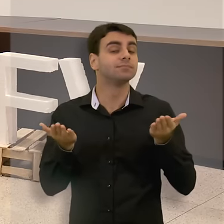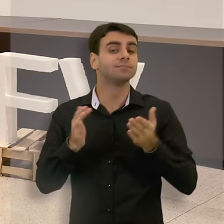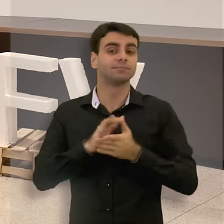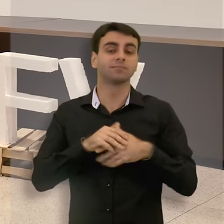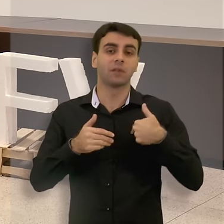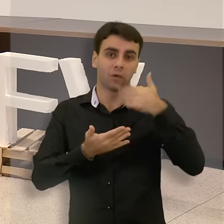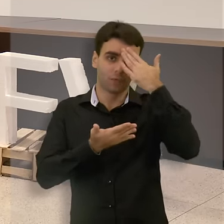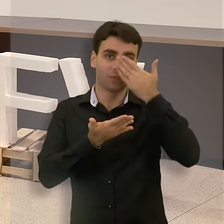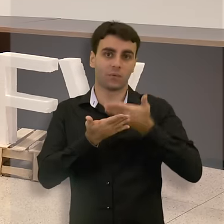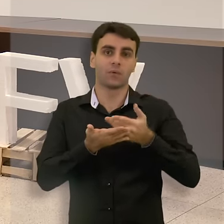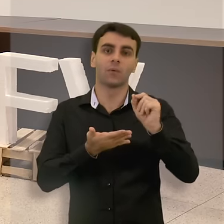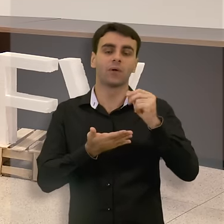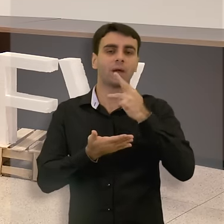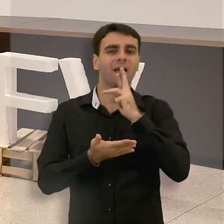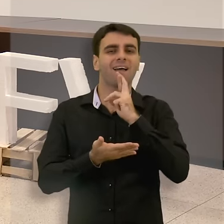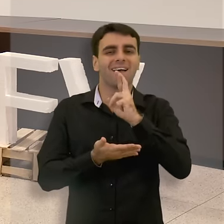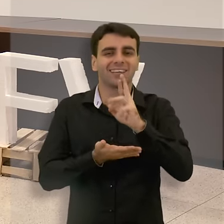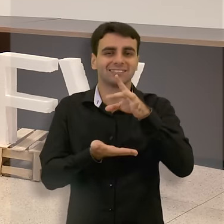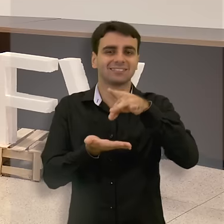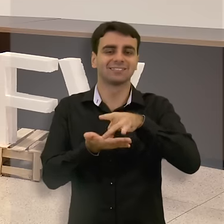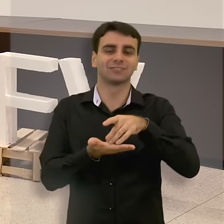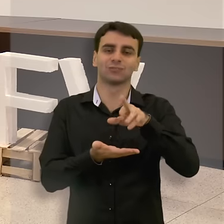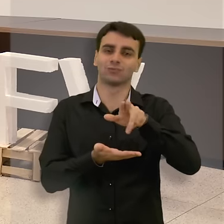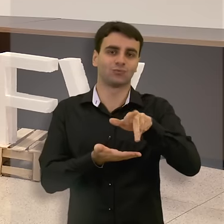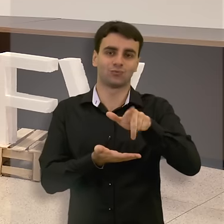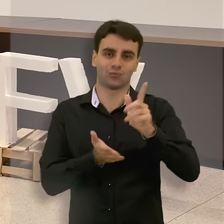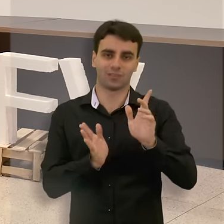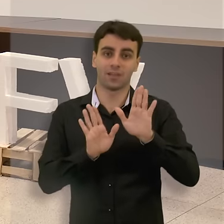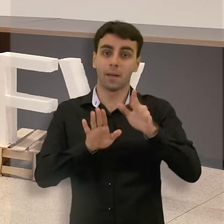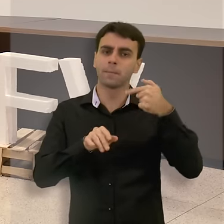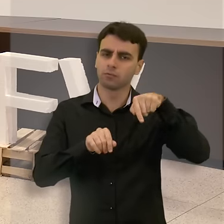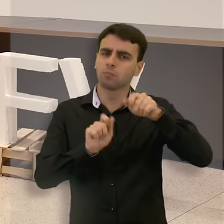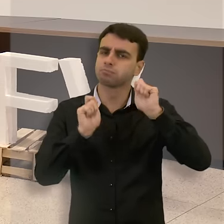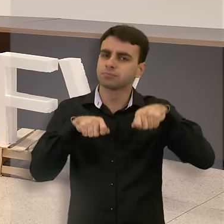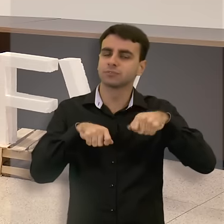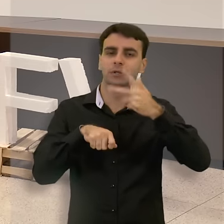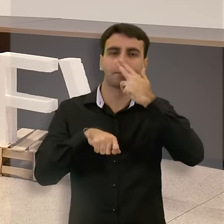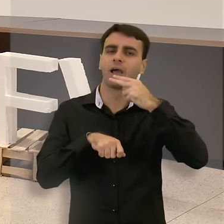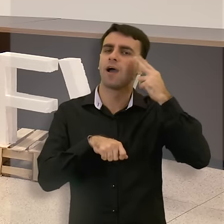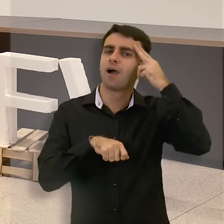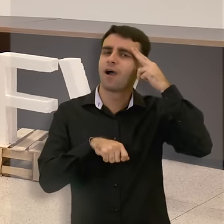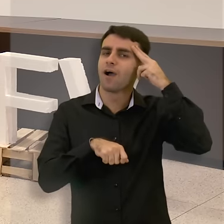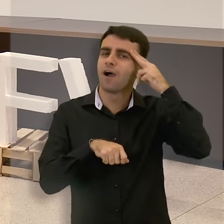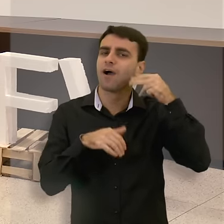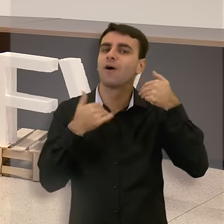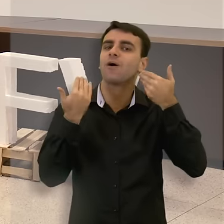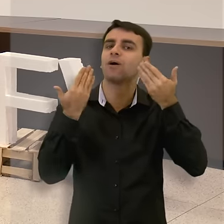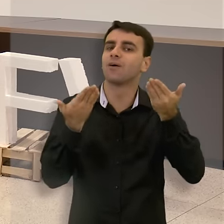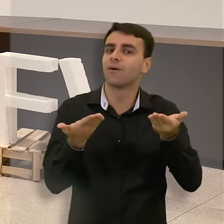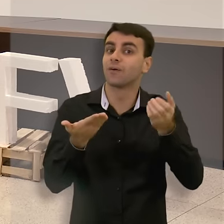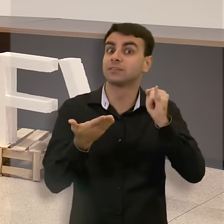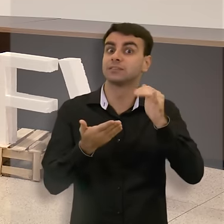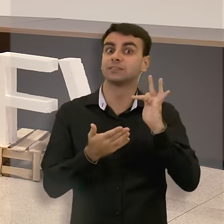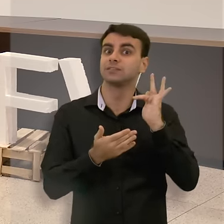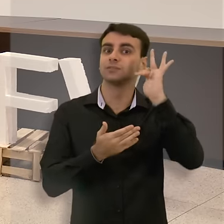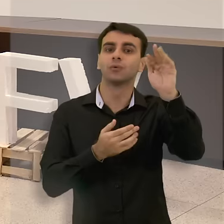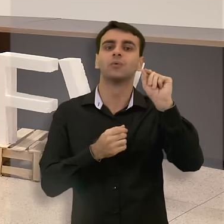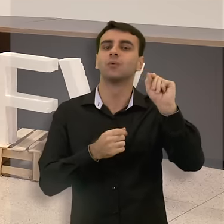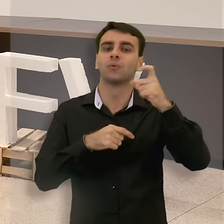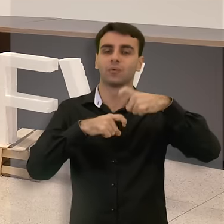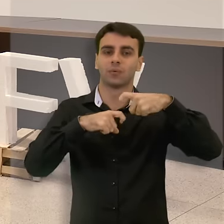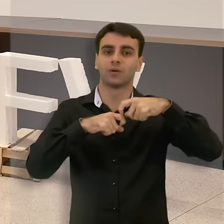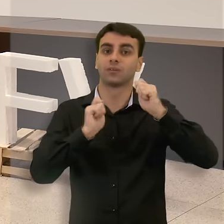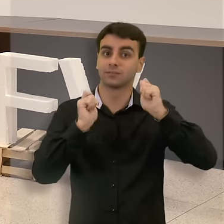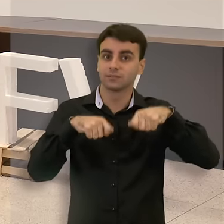Eu acredito que não tem uma resposta, mas a gente pode aqui fazer uma aposta. Que a medicina do futuro é